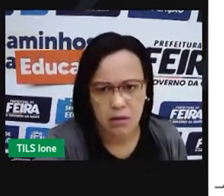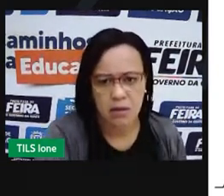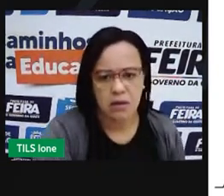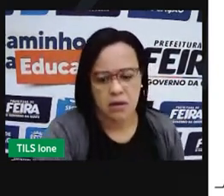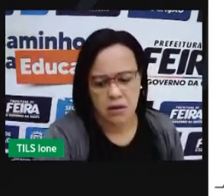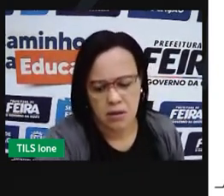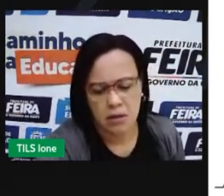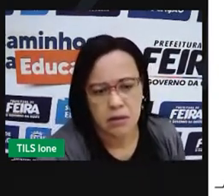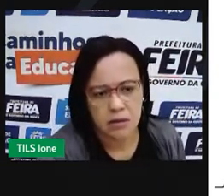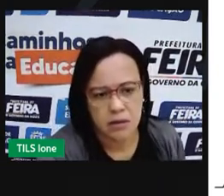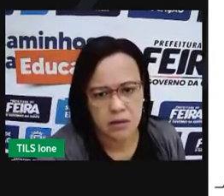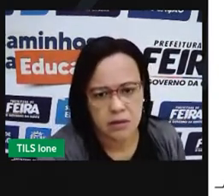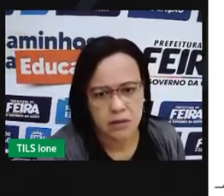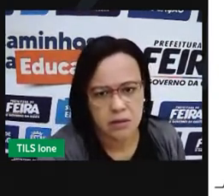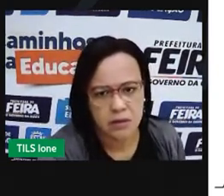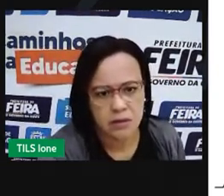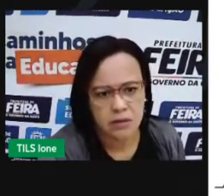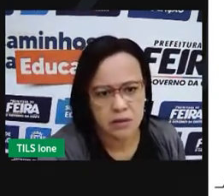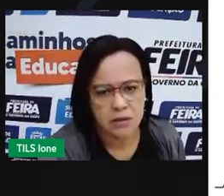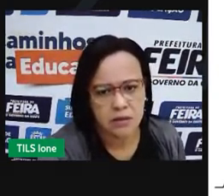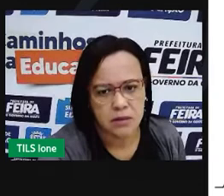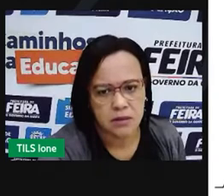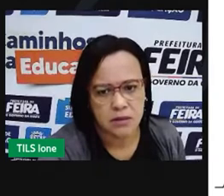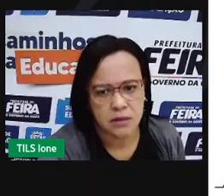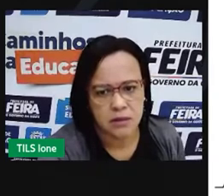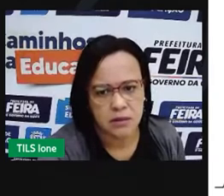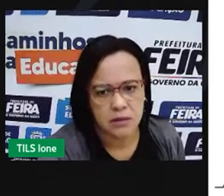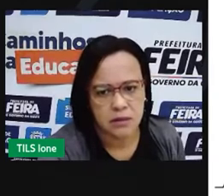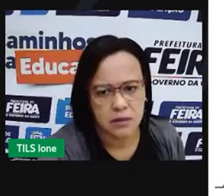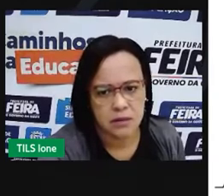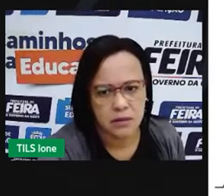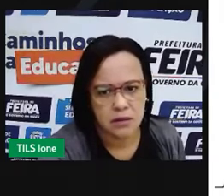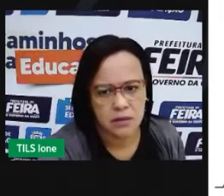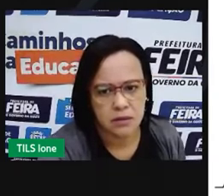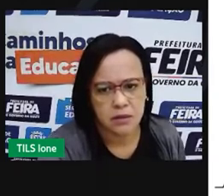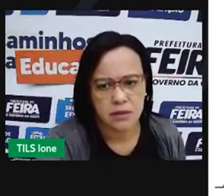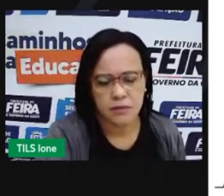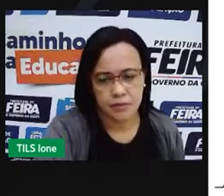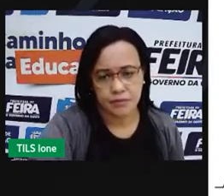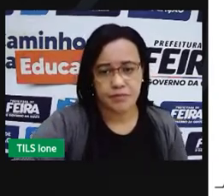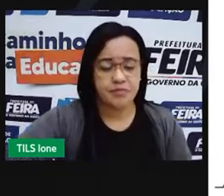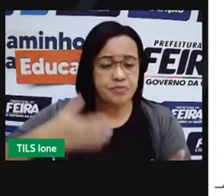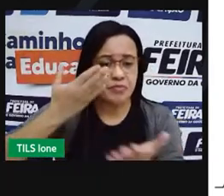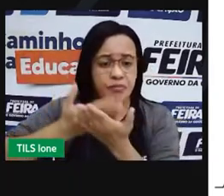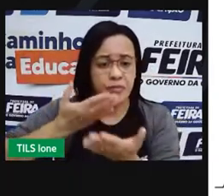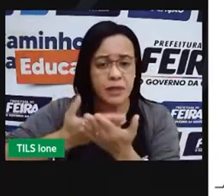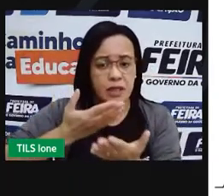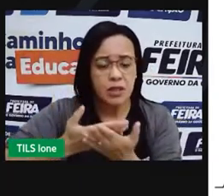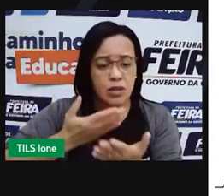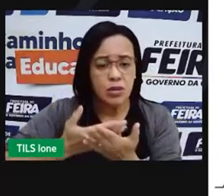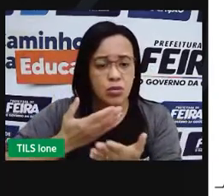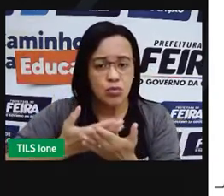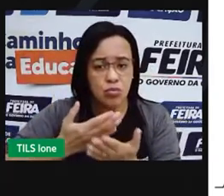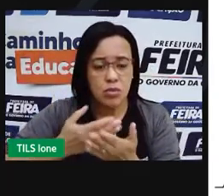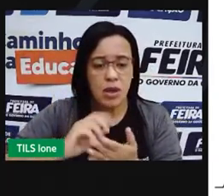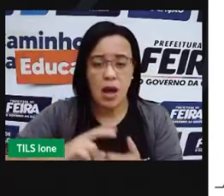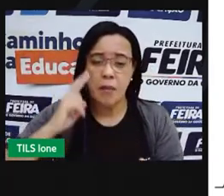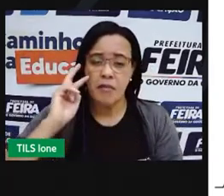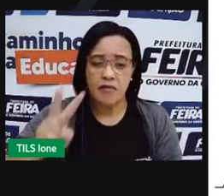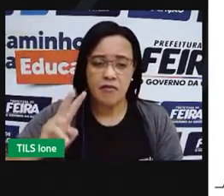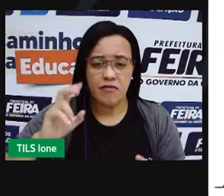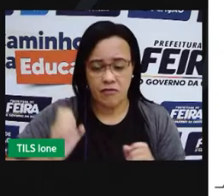social, seu prédio terá que, por exemplo, fazer um estudo de vizinhança para ver os impactos da obra nas moradias